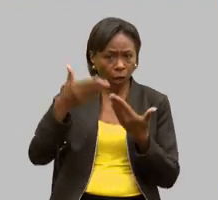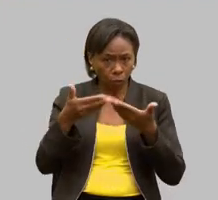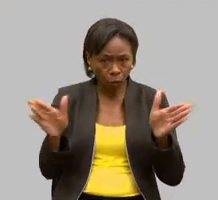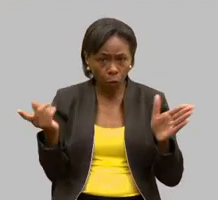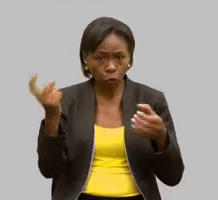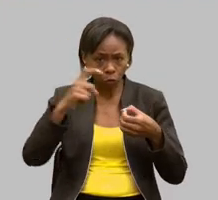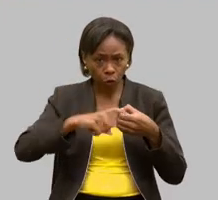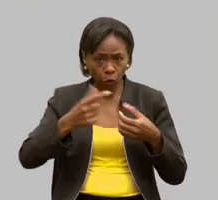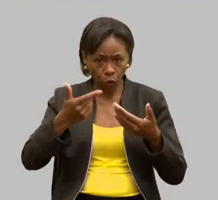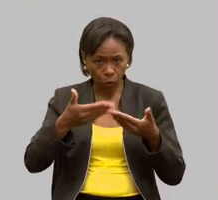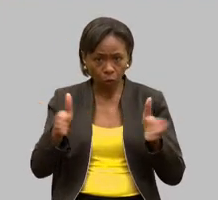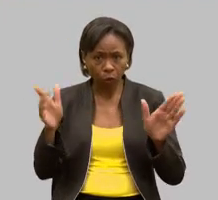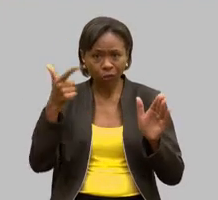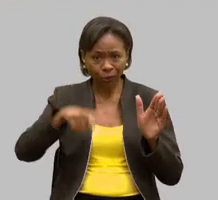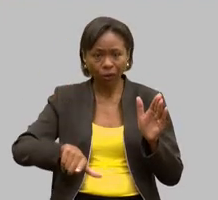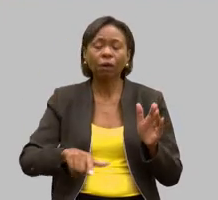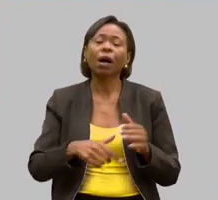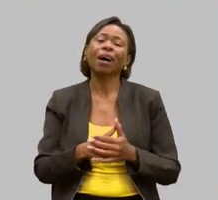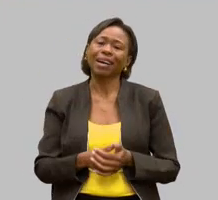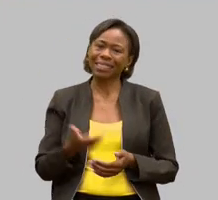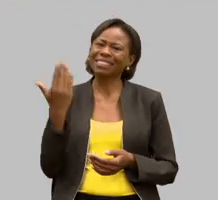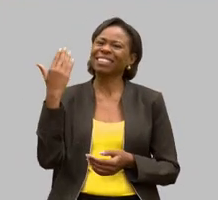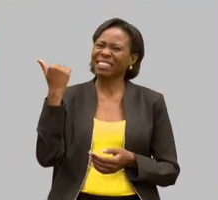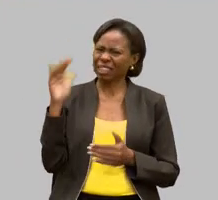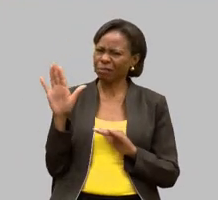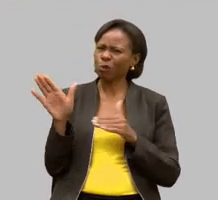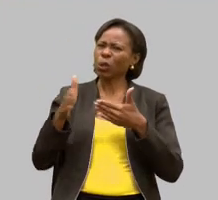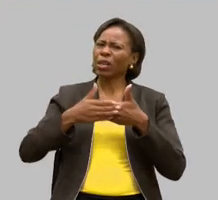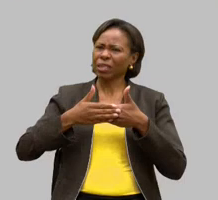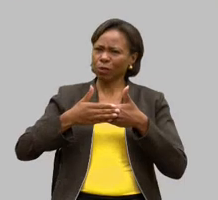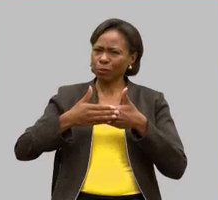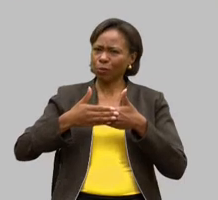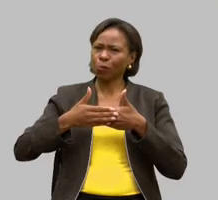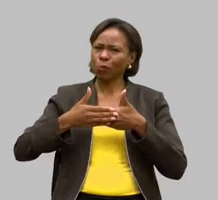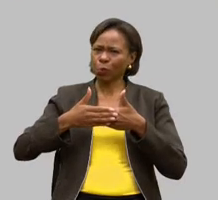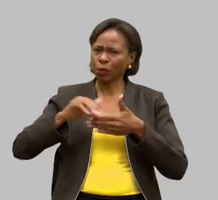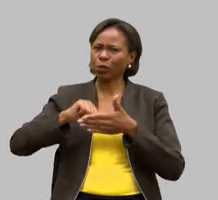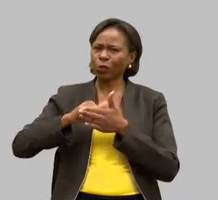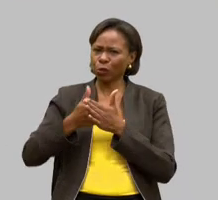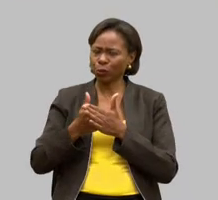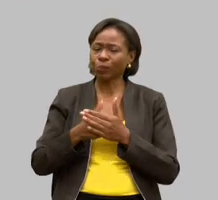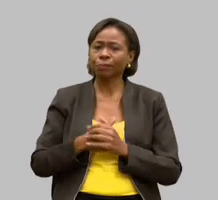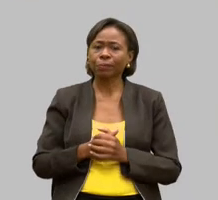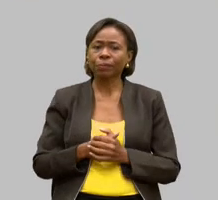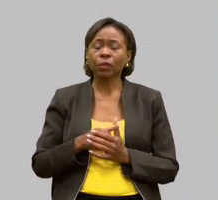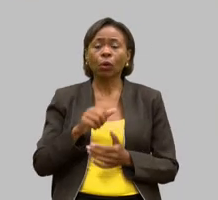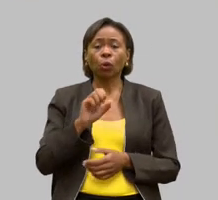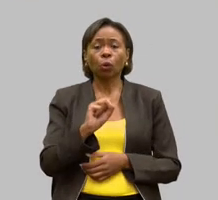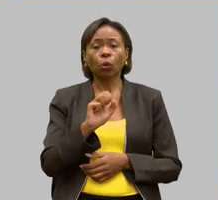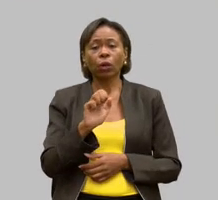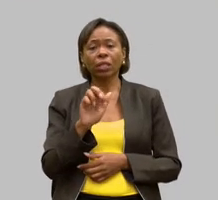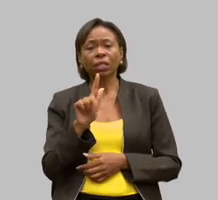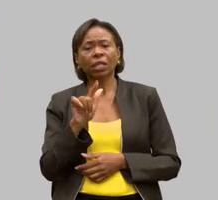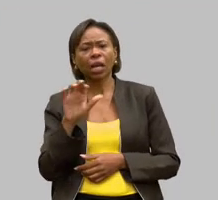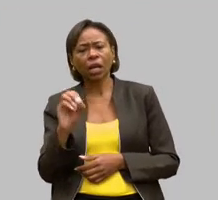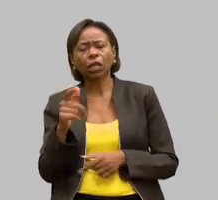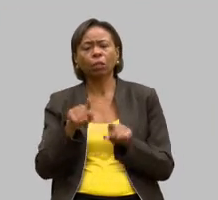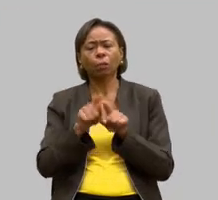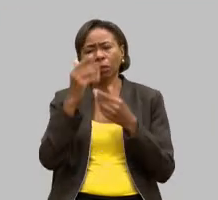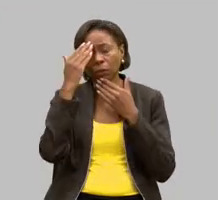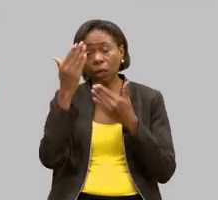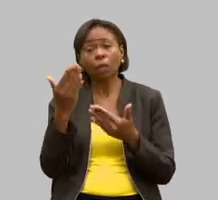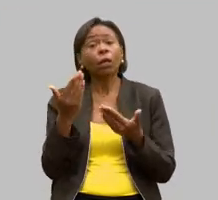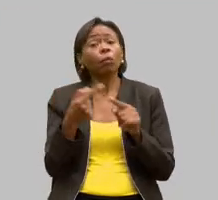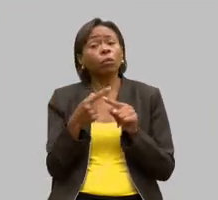é reabriu porque ficou um tempo muito grande foi quando ela ela saiu o Sérgio Sampaio também então assim o trabalho que as